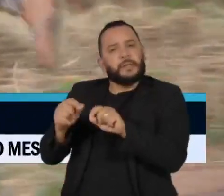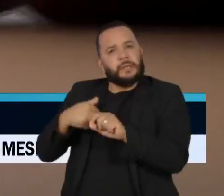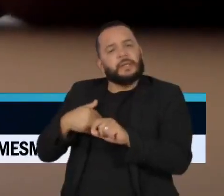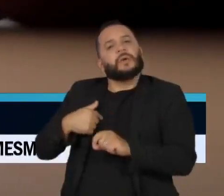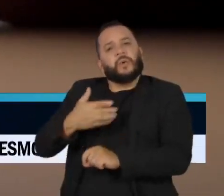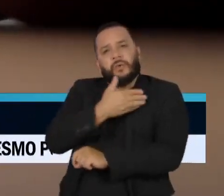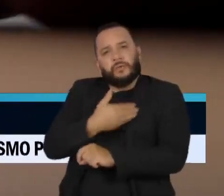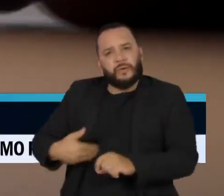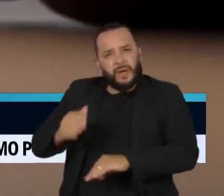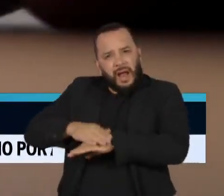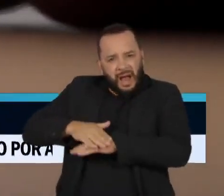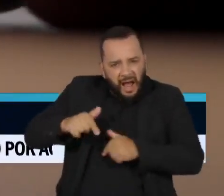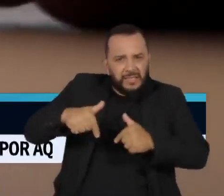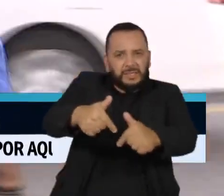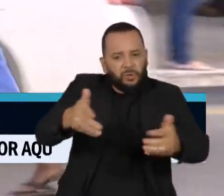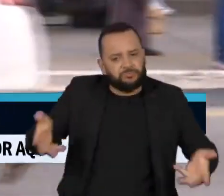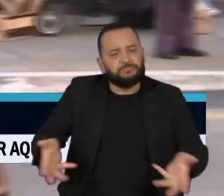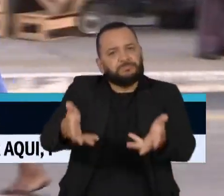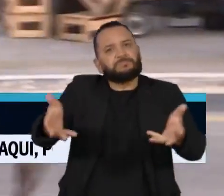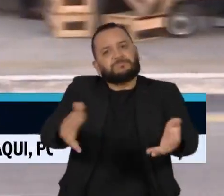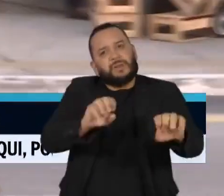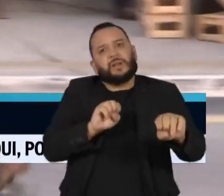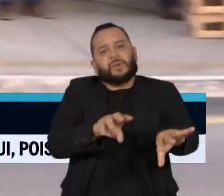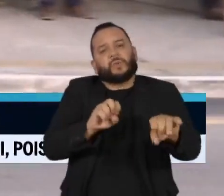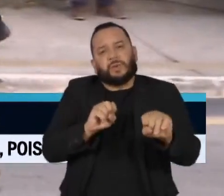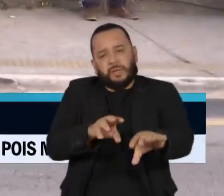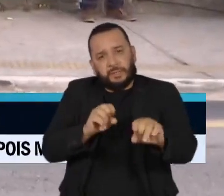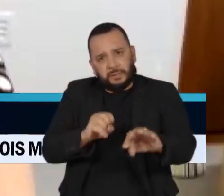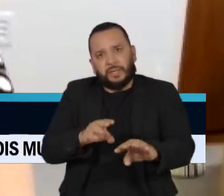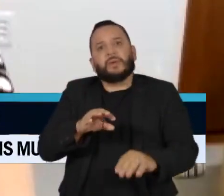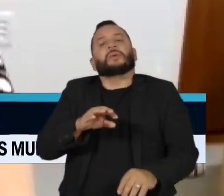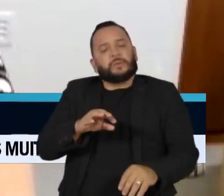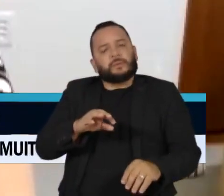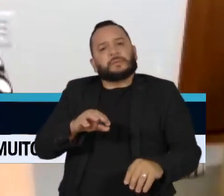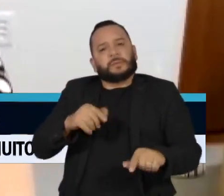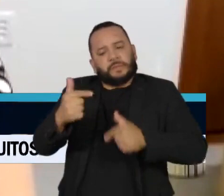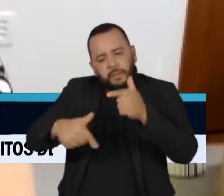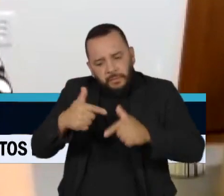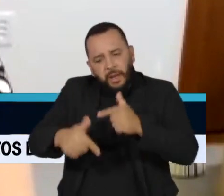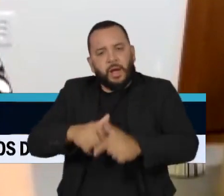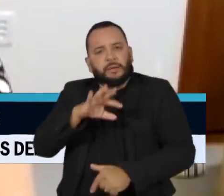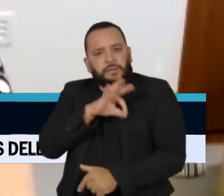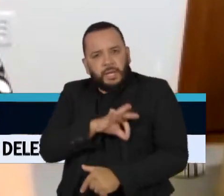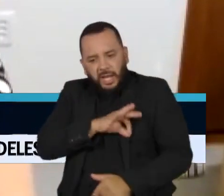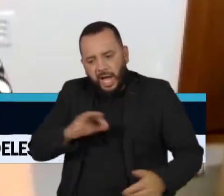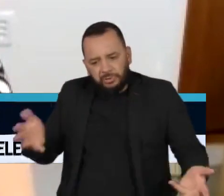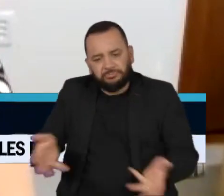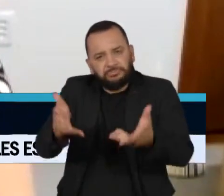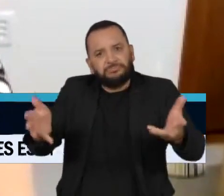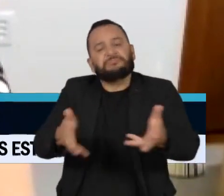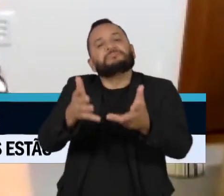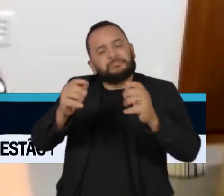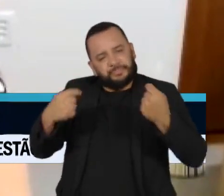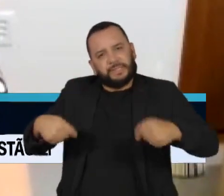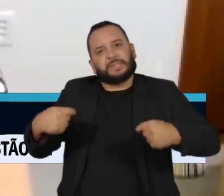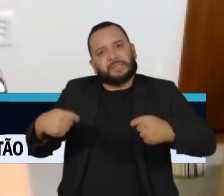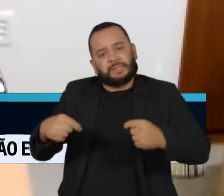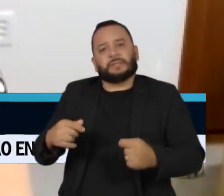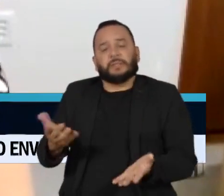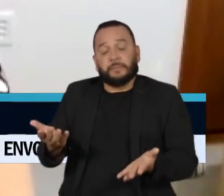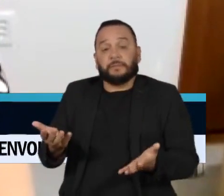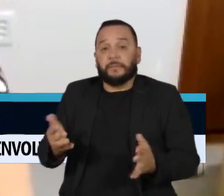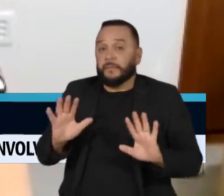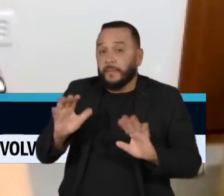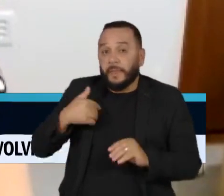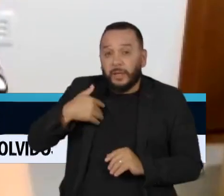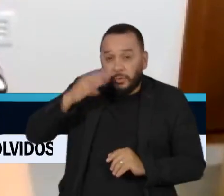prazo, com investimento em educação e geração de emprego e renda. A solução do problema da pobreza, ela não é uma solução